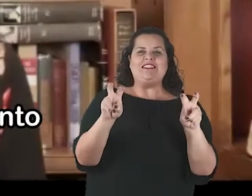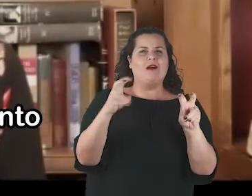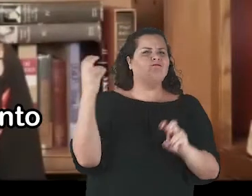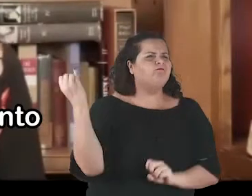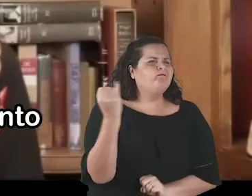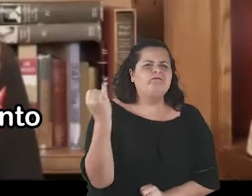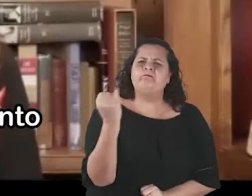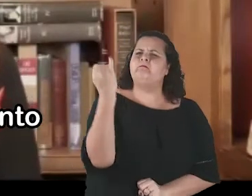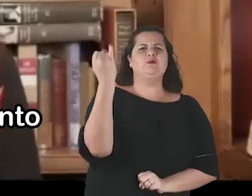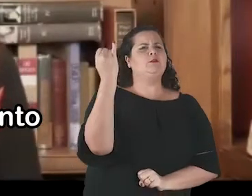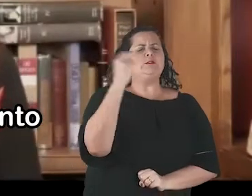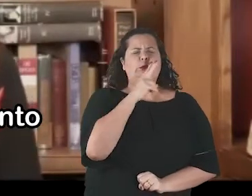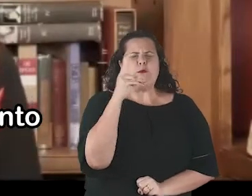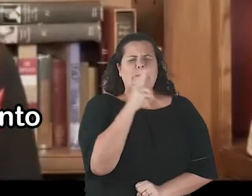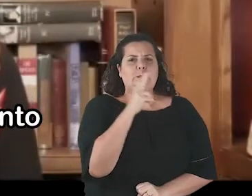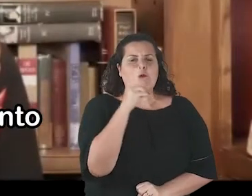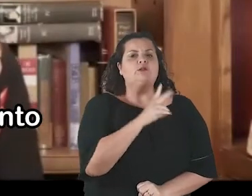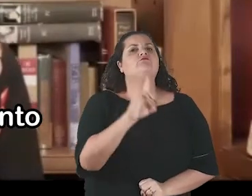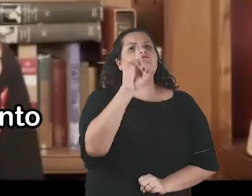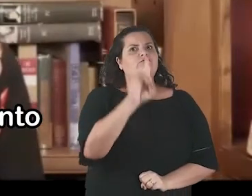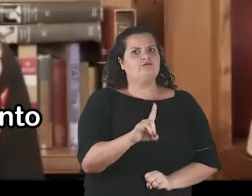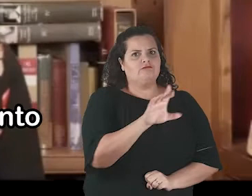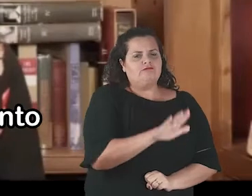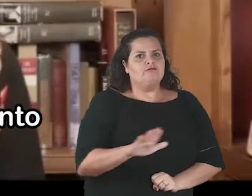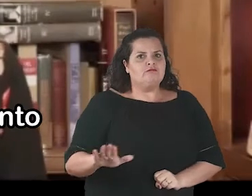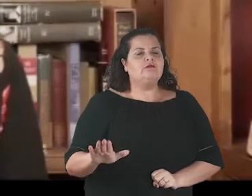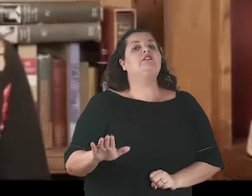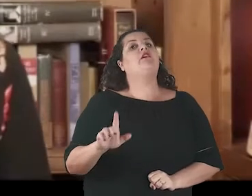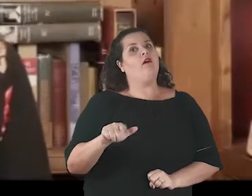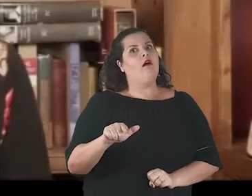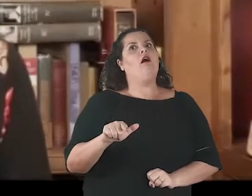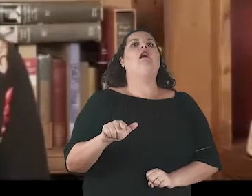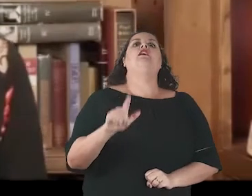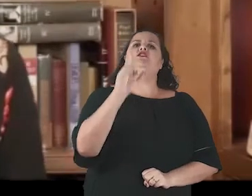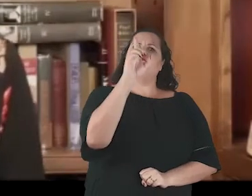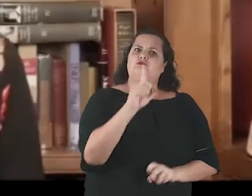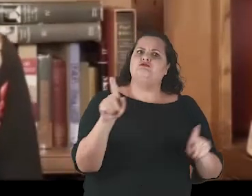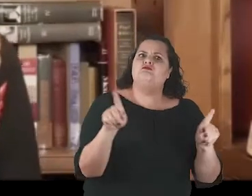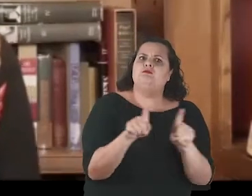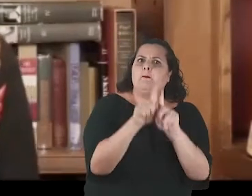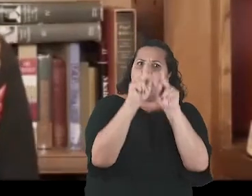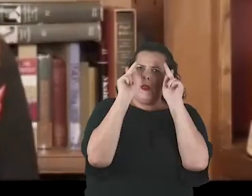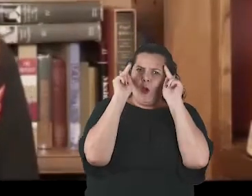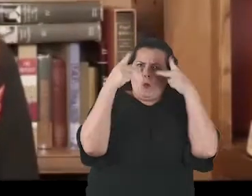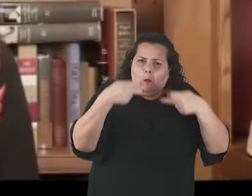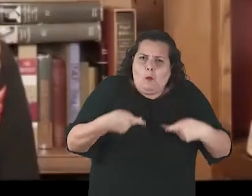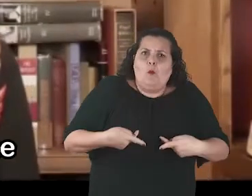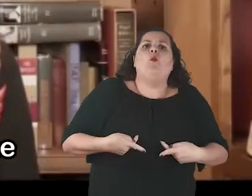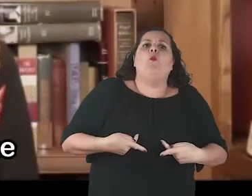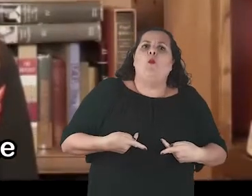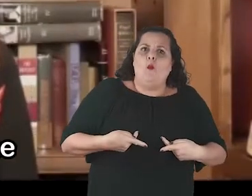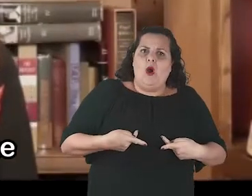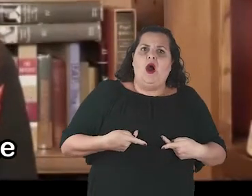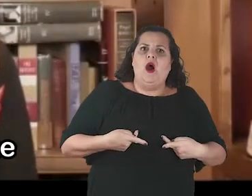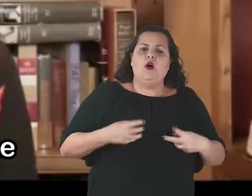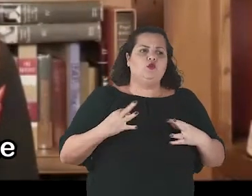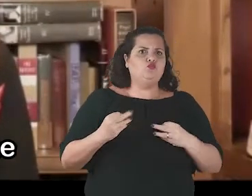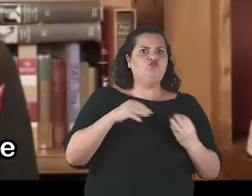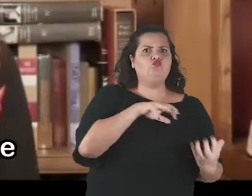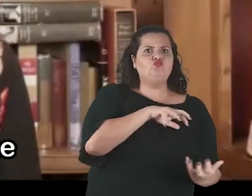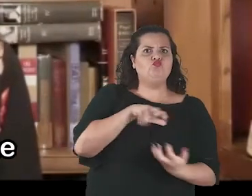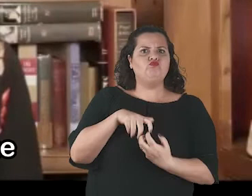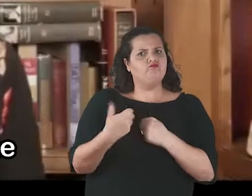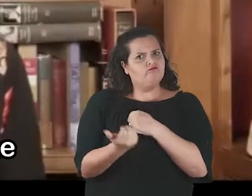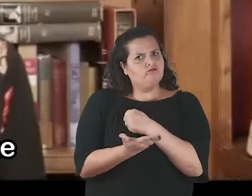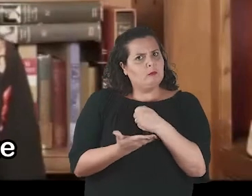falaremos sobre o assunto tão vital, sagrado e urgente dos direitos das crianças que devem sempre fazer parte dos